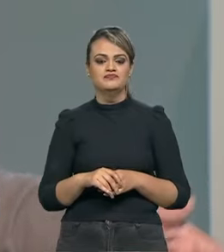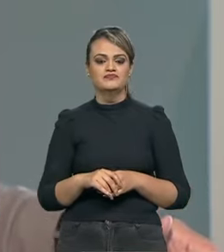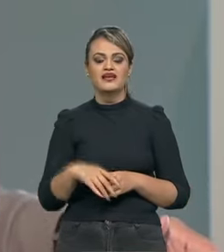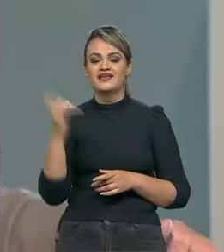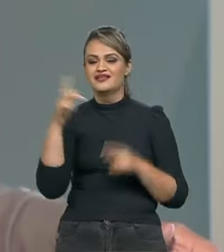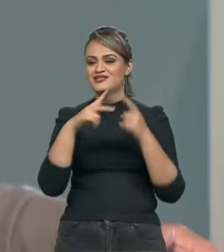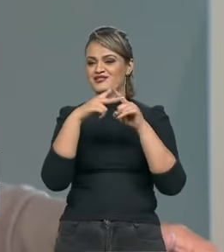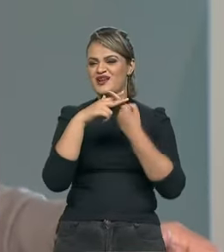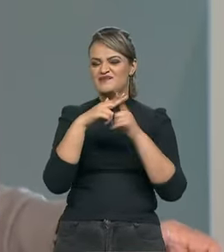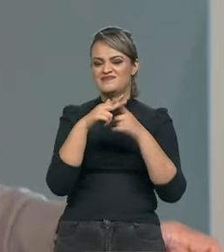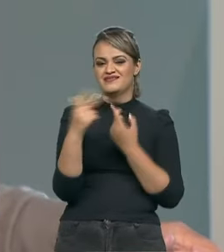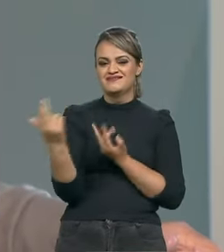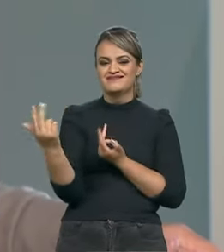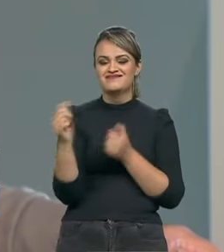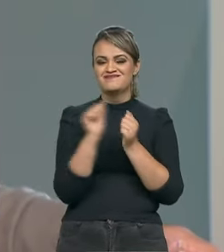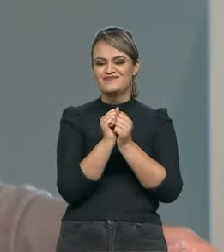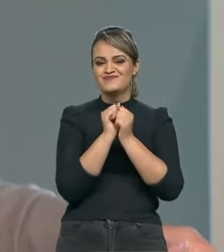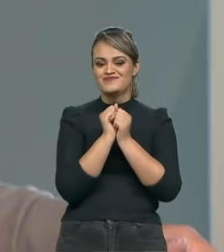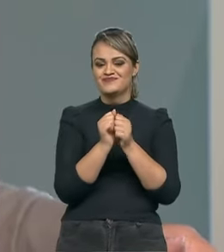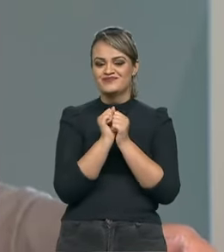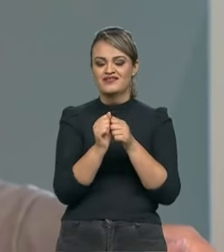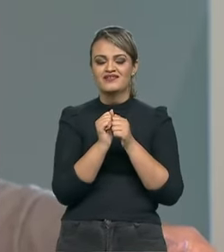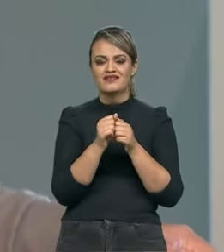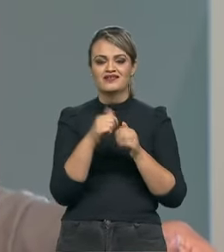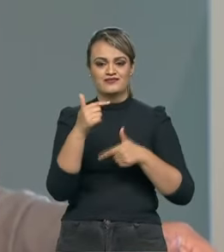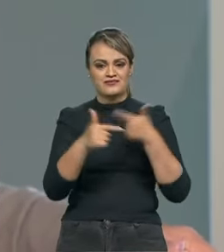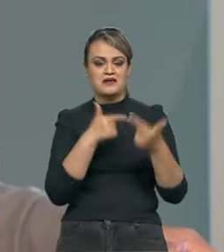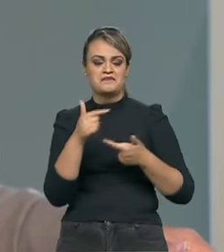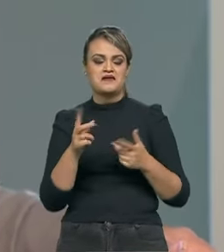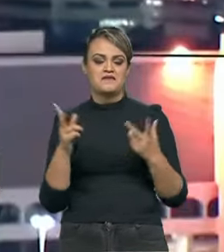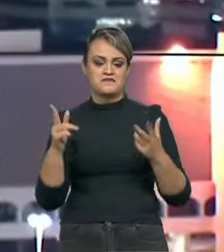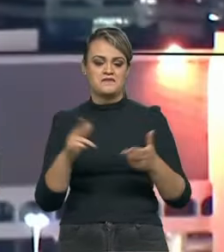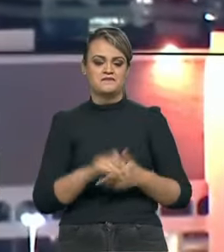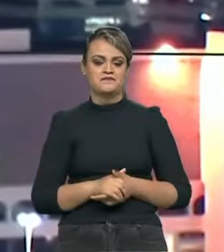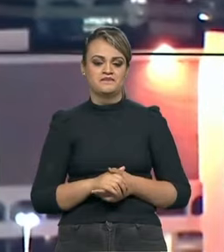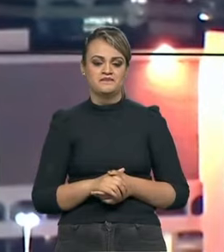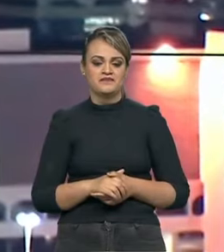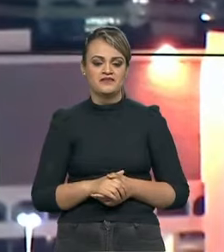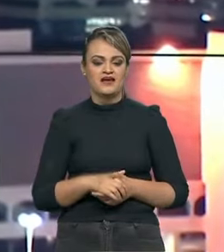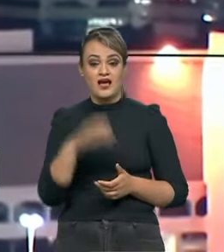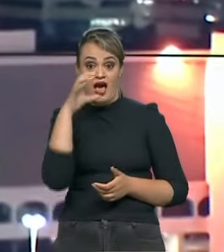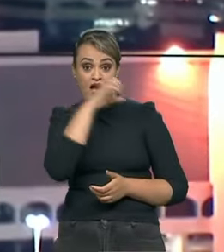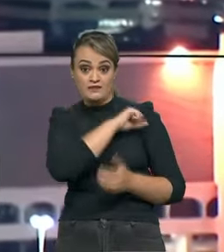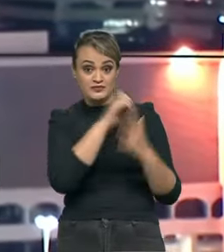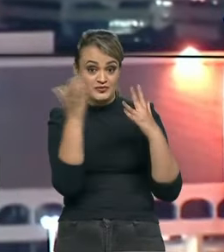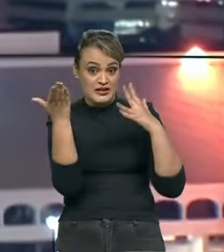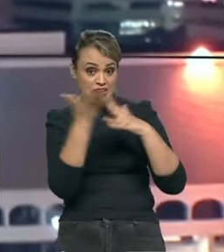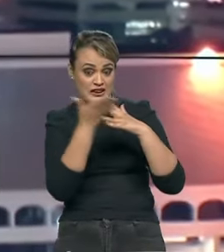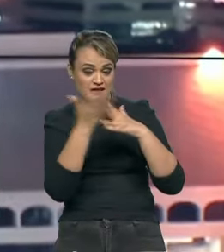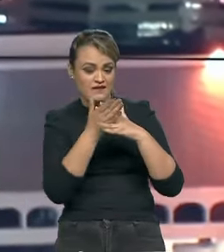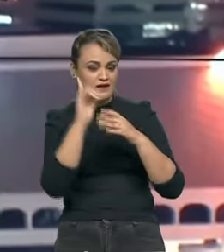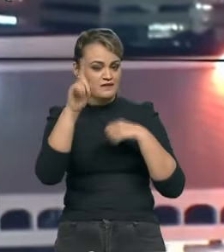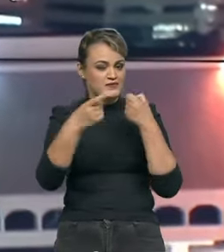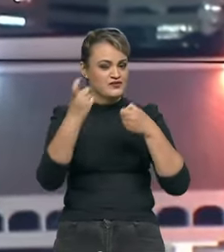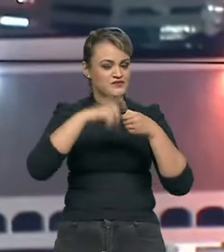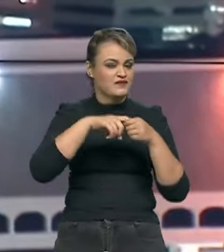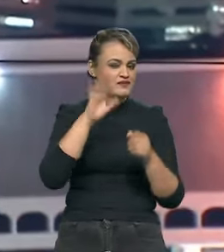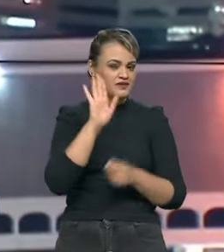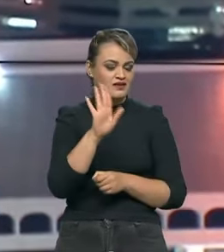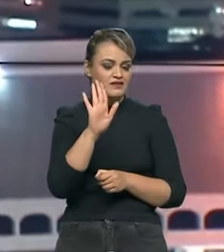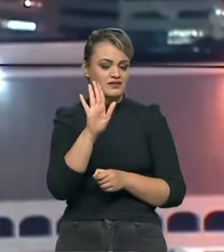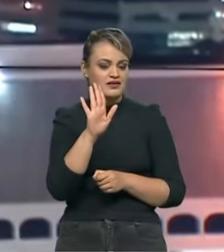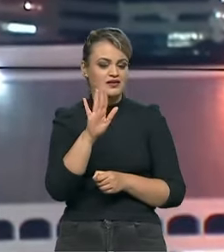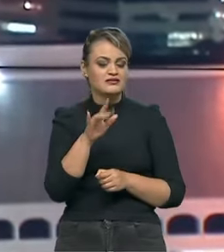era mecânico junto. Então, isso já levou a nossa profissão. E agora nós vamos para um rápido intervalo, mas a gente volta já já.